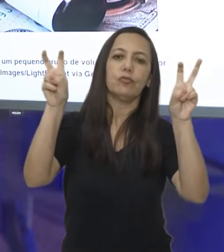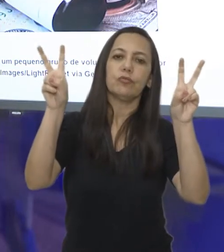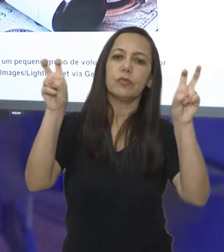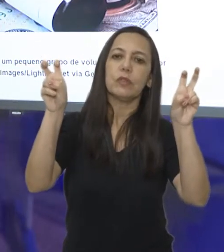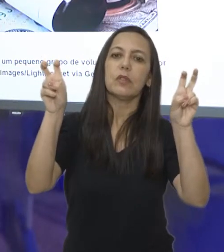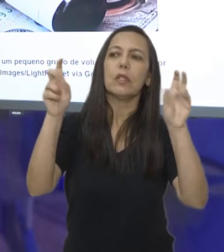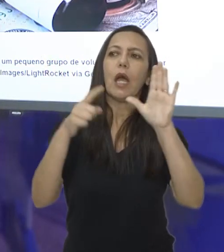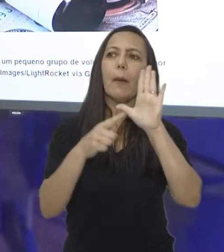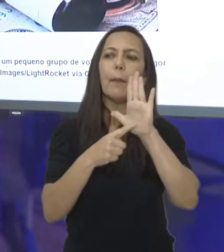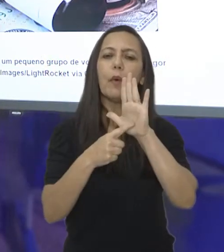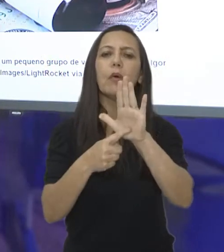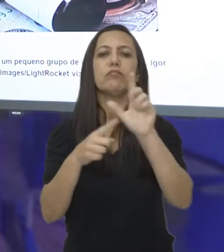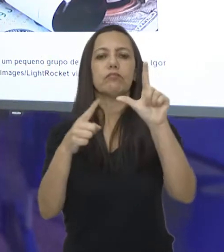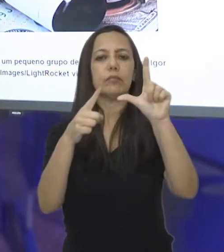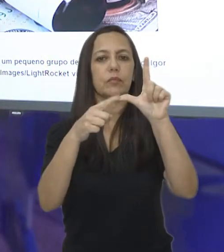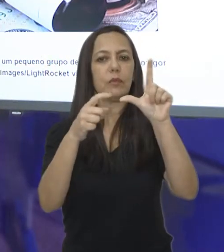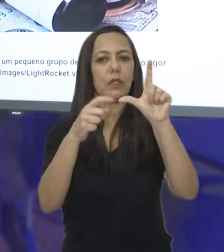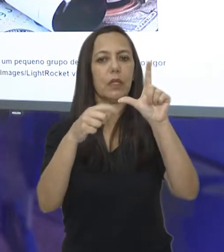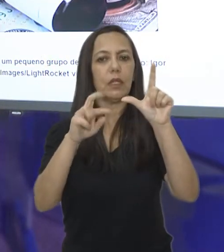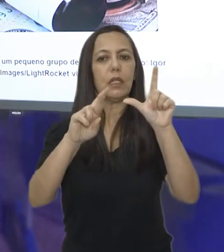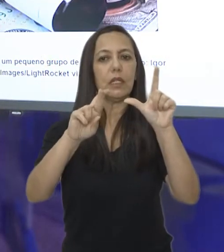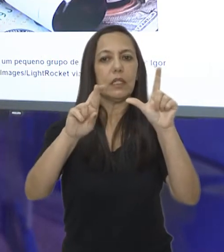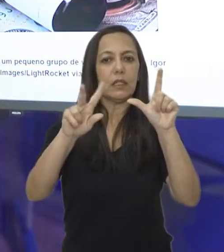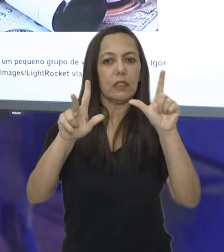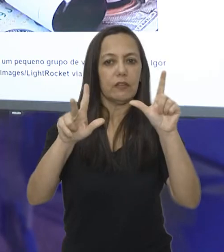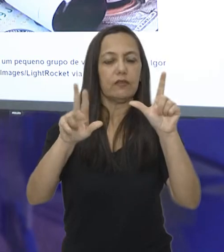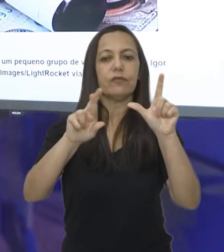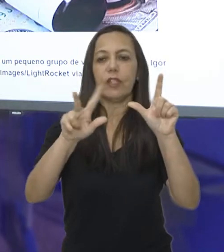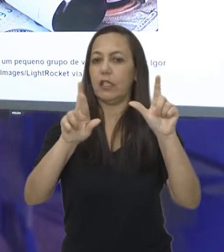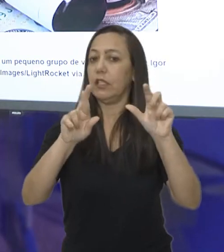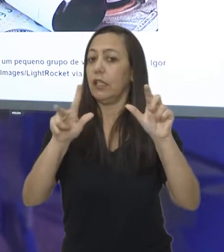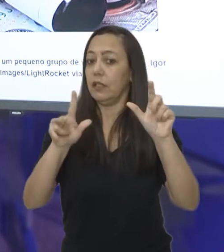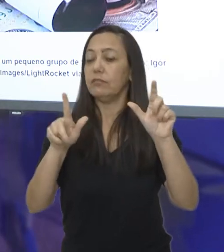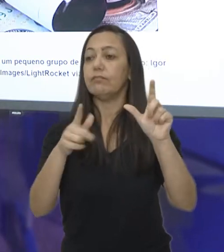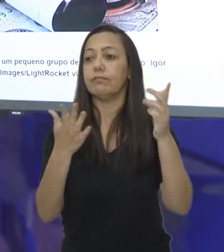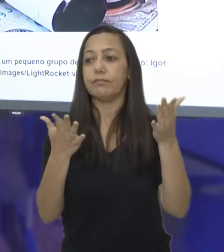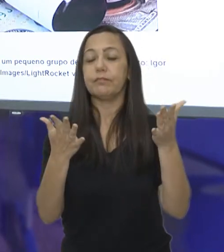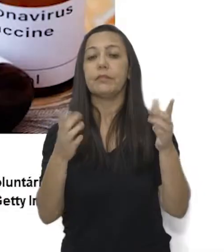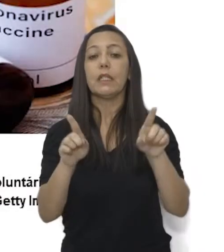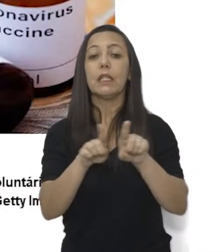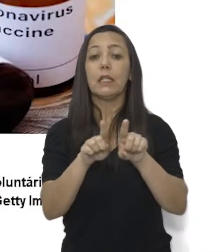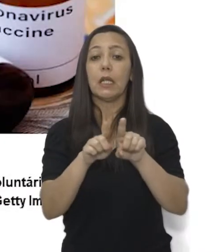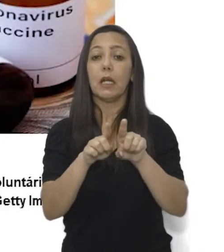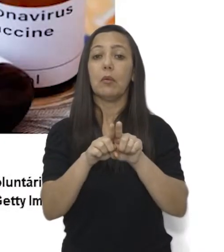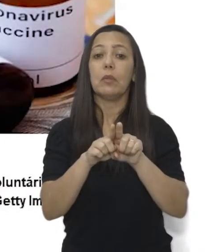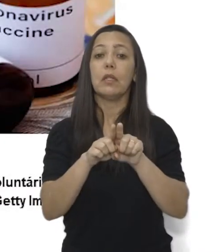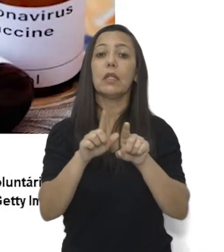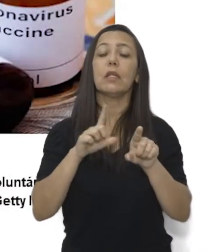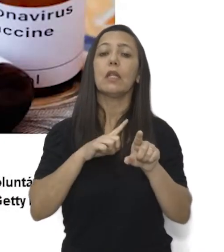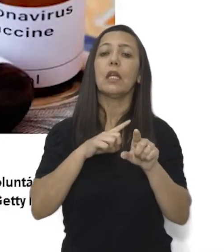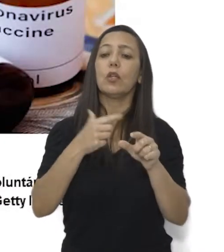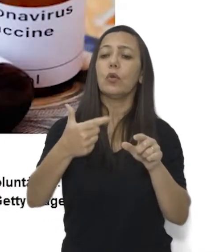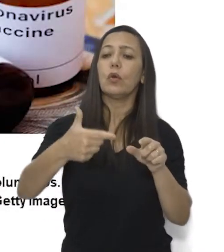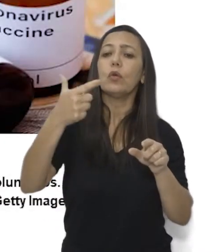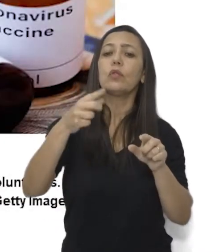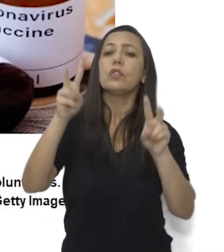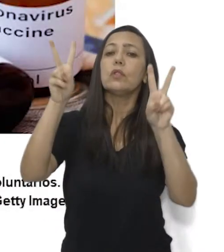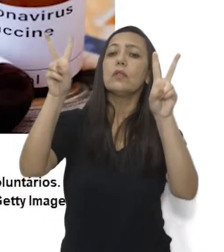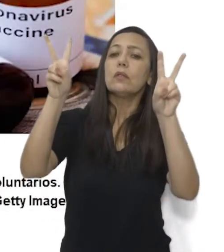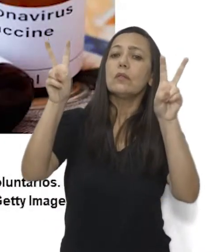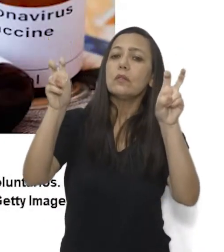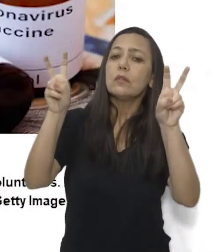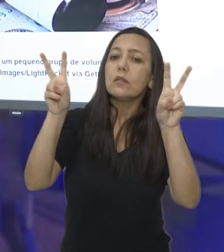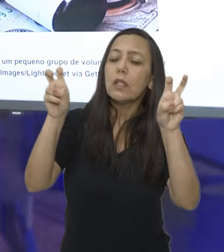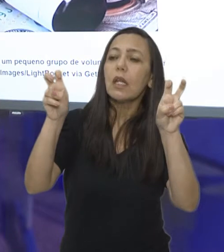por uma letra diferente, por uma fonte diferente. Depois tem um subtítulo, que é o olho